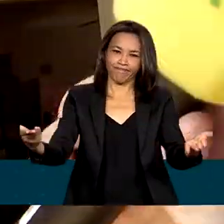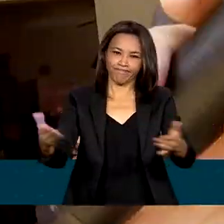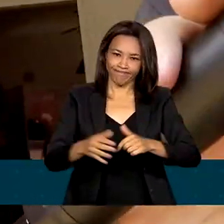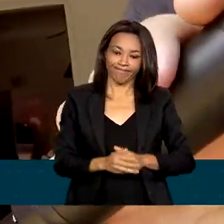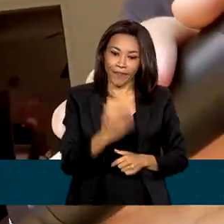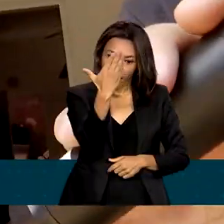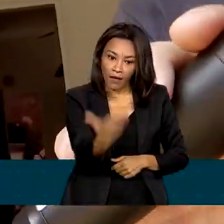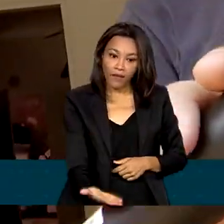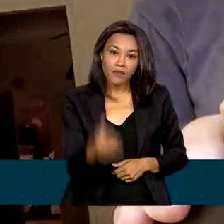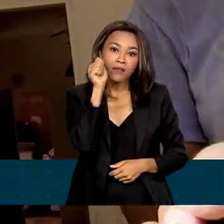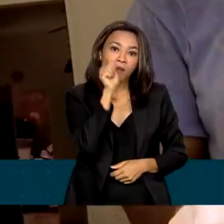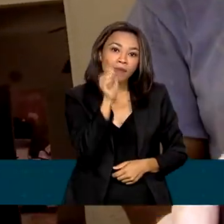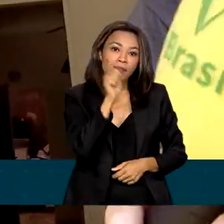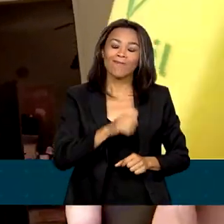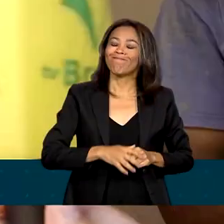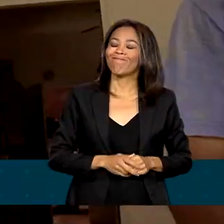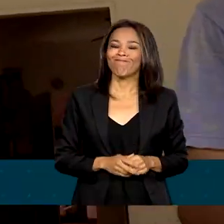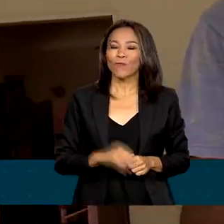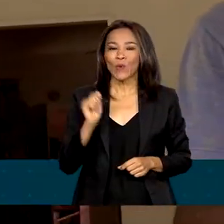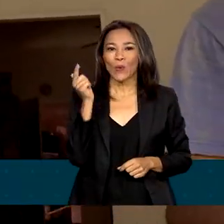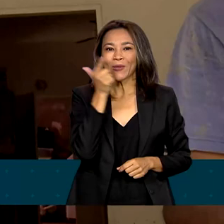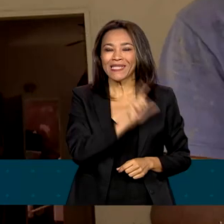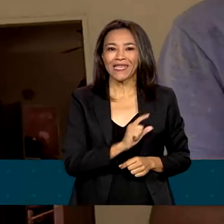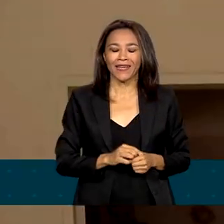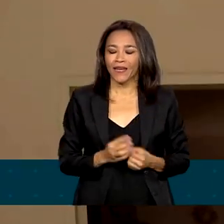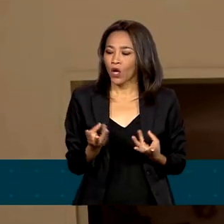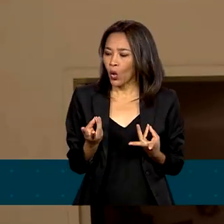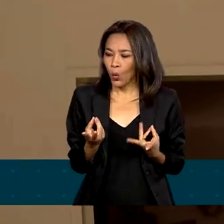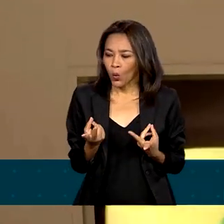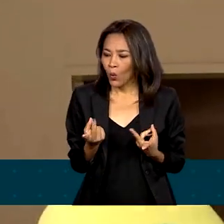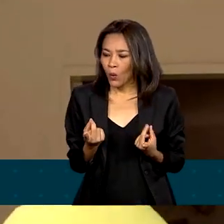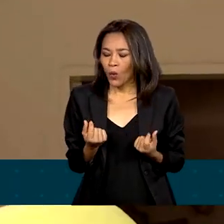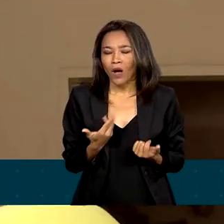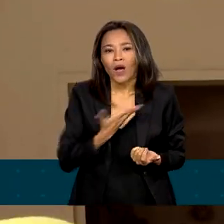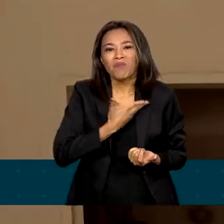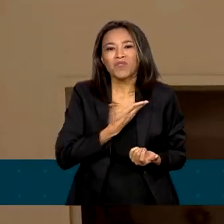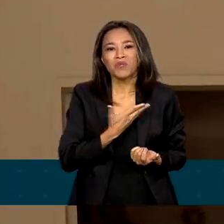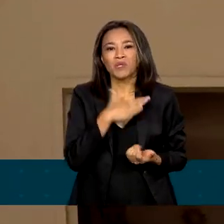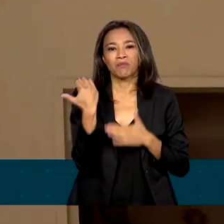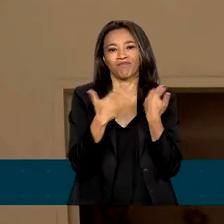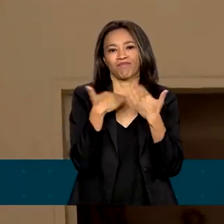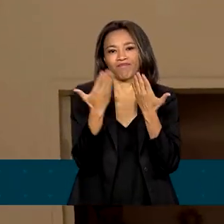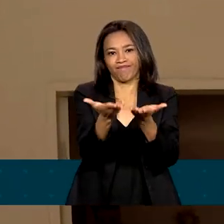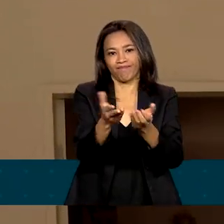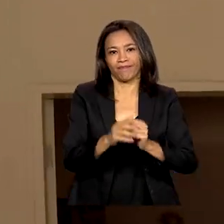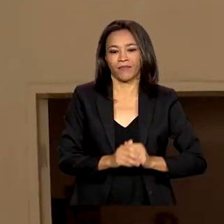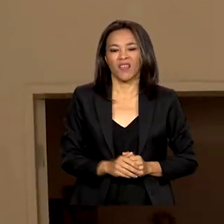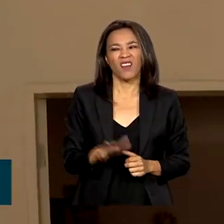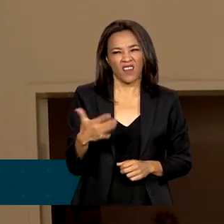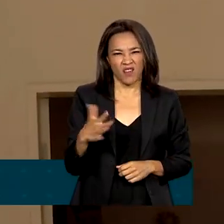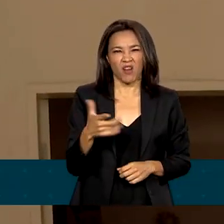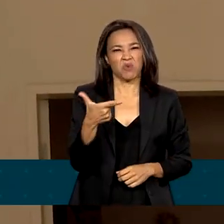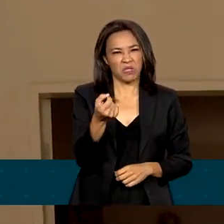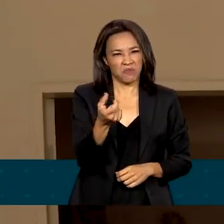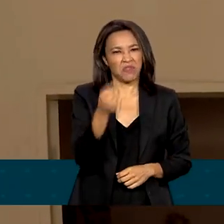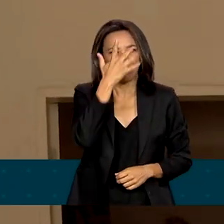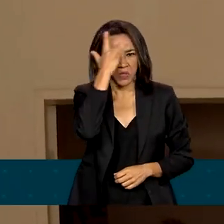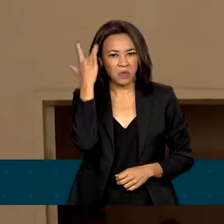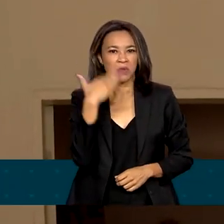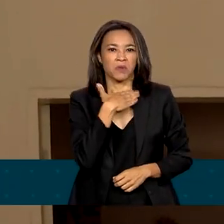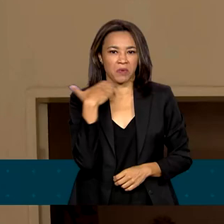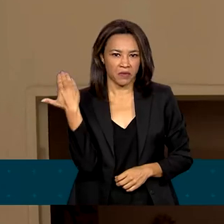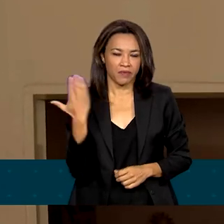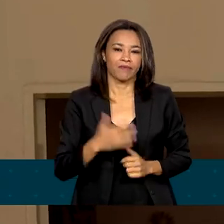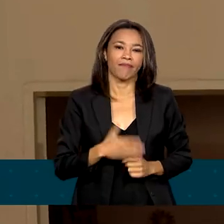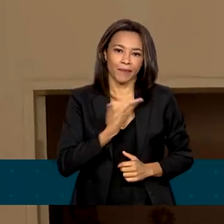A Ivonete já não consegue mais contar quantos amigos perdeu. Eu acho que umas 20 pessoas, amigos da